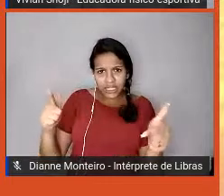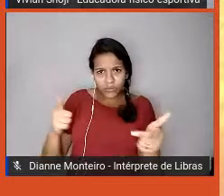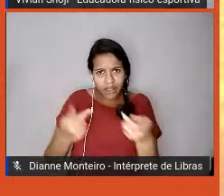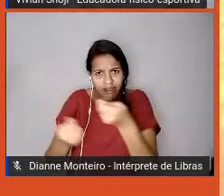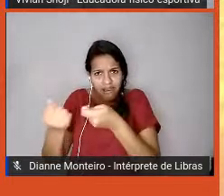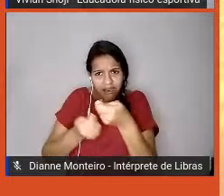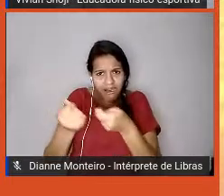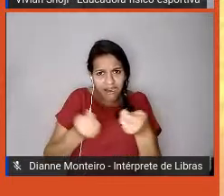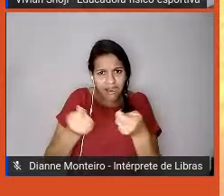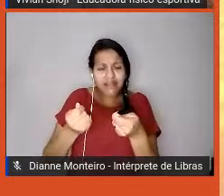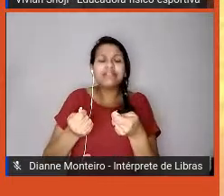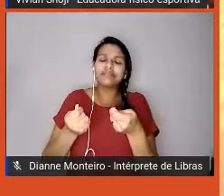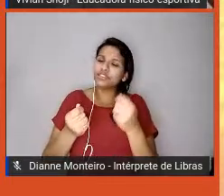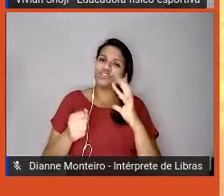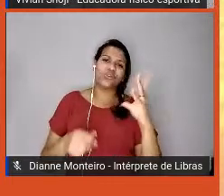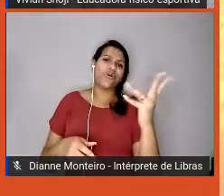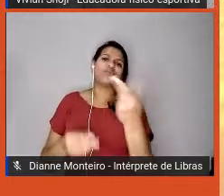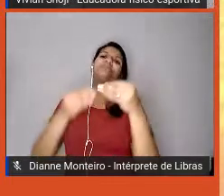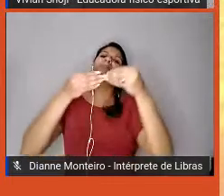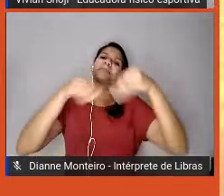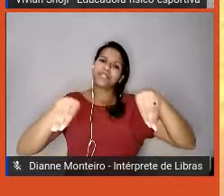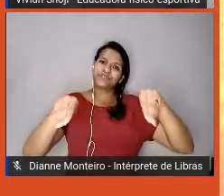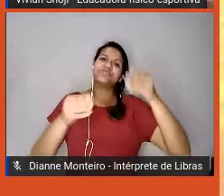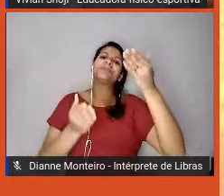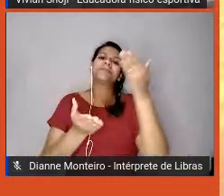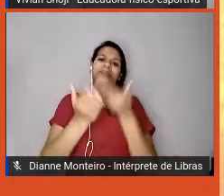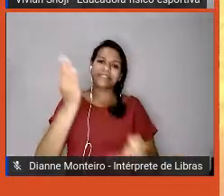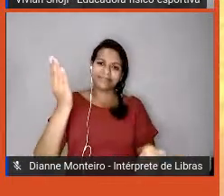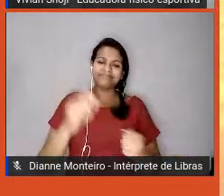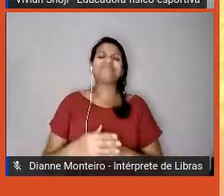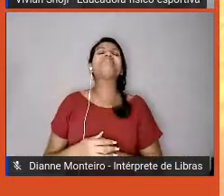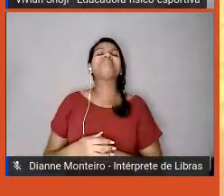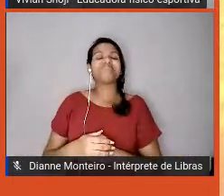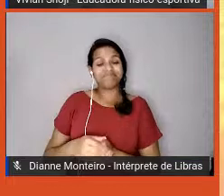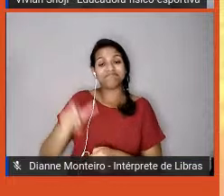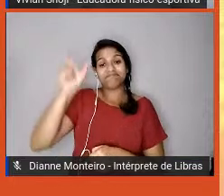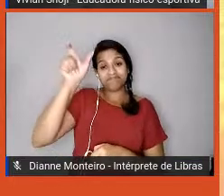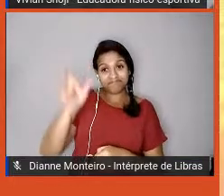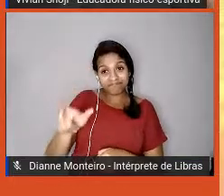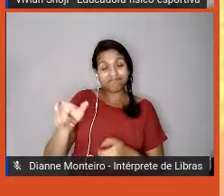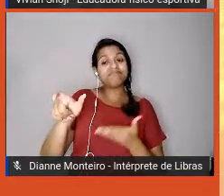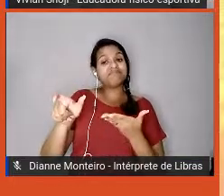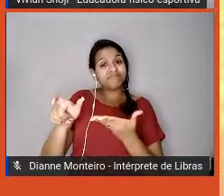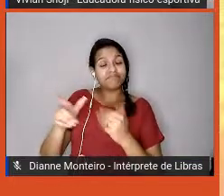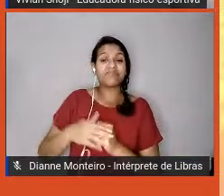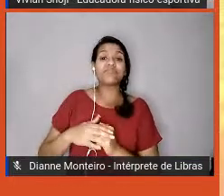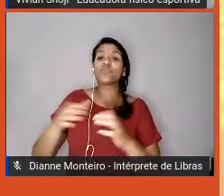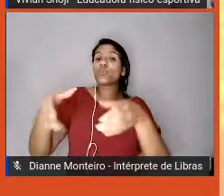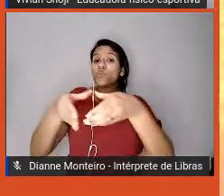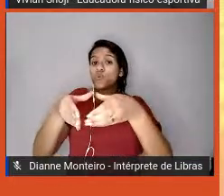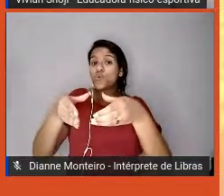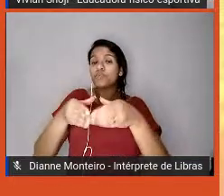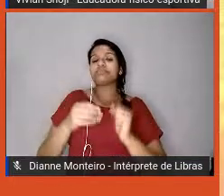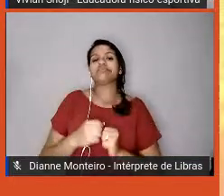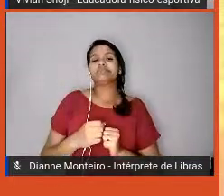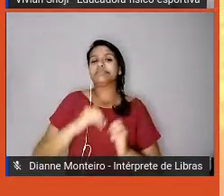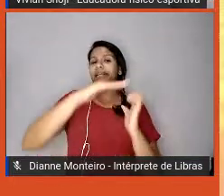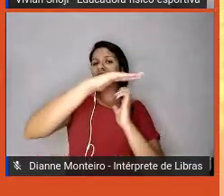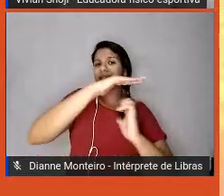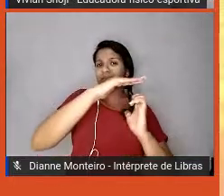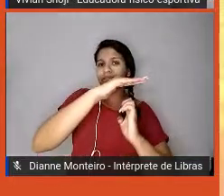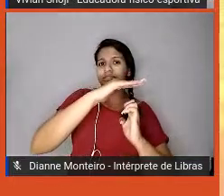colaborador como indivíduo, o grupo, a empresa, a sociedade, todos ficam